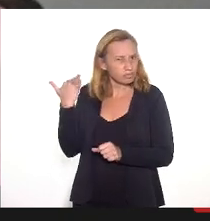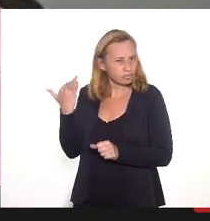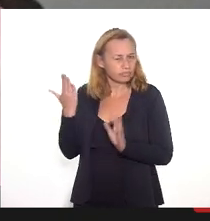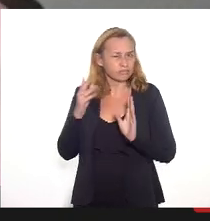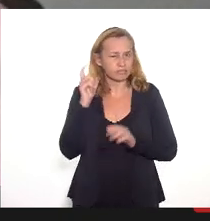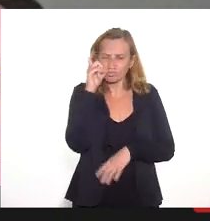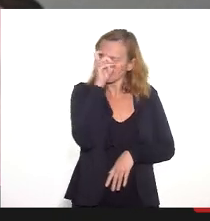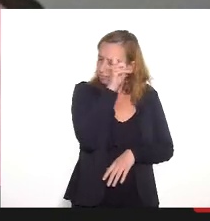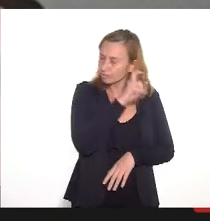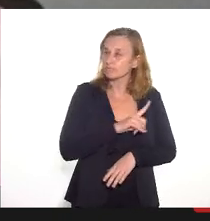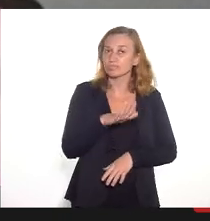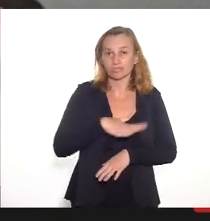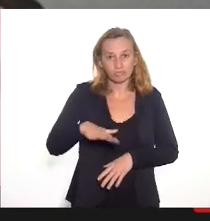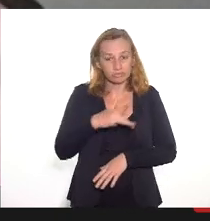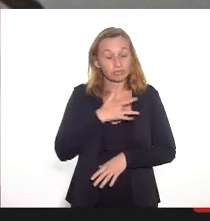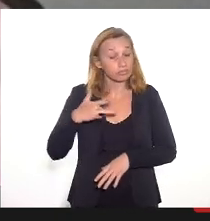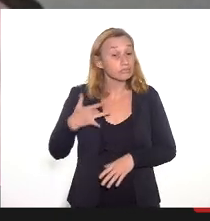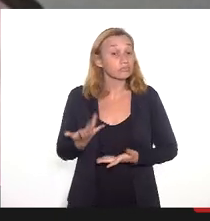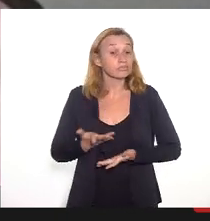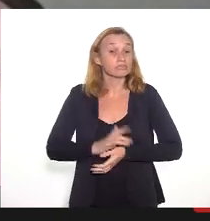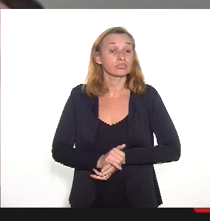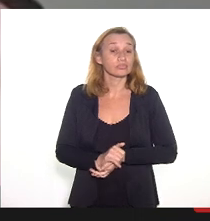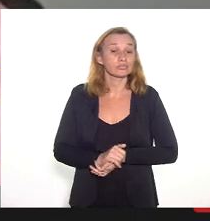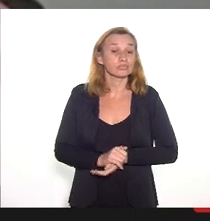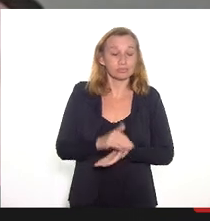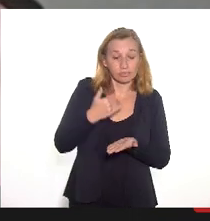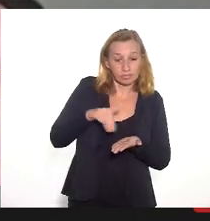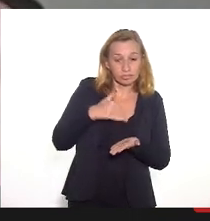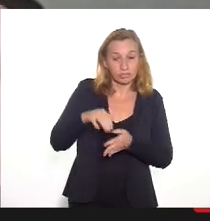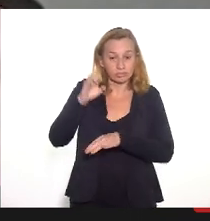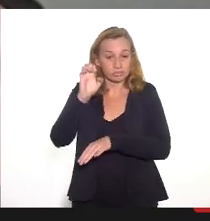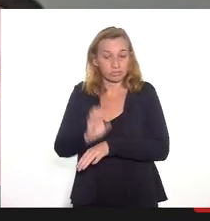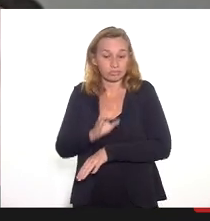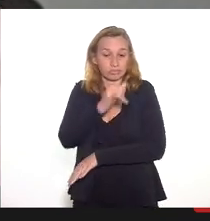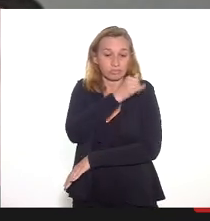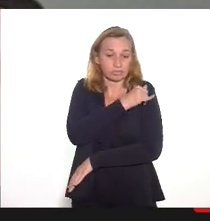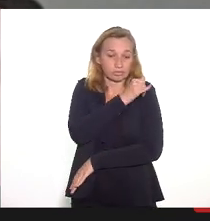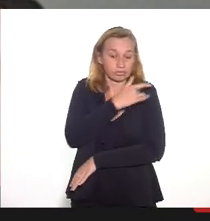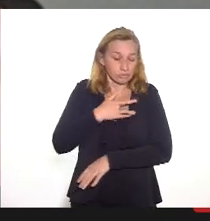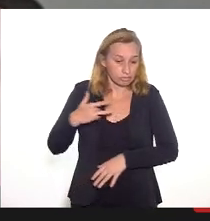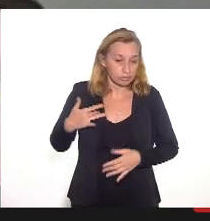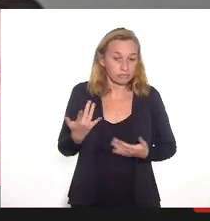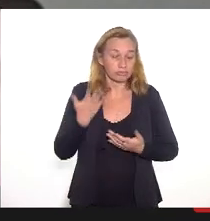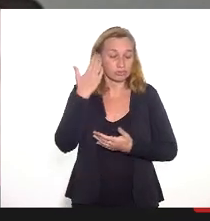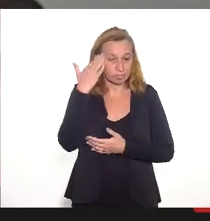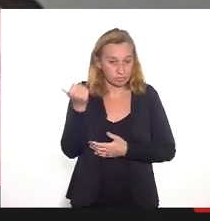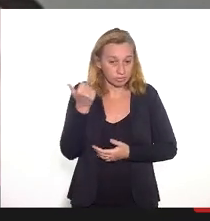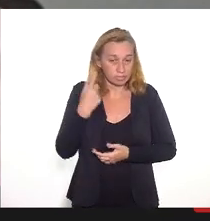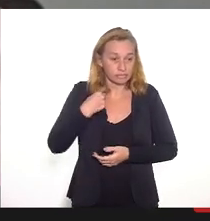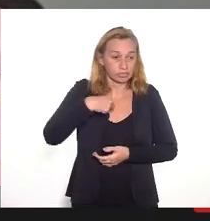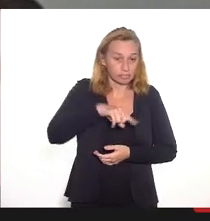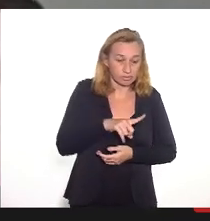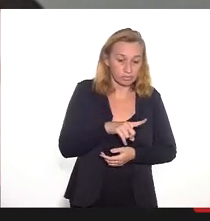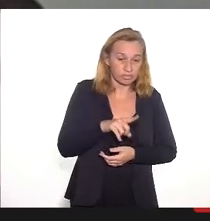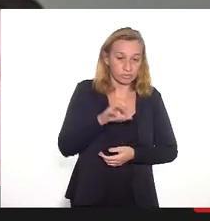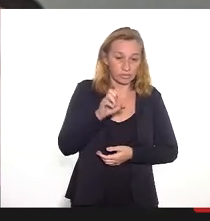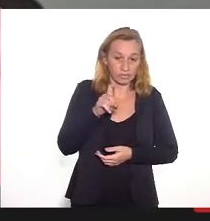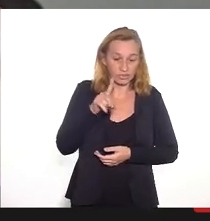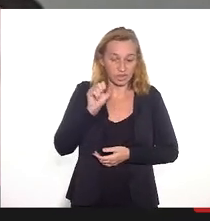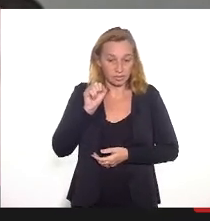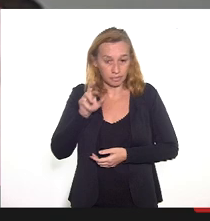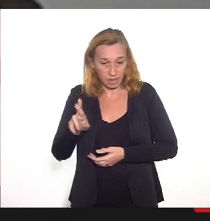difícil dentro da área da saúde. E na Secretaria de Estado de Saúde, todos nós sabemos que teve lá o Edmar Santos,